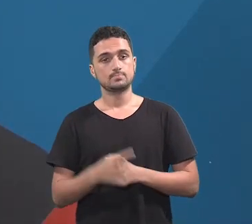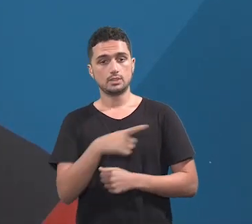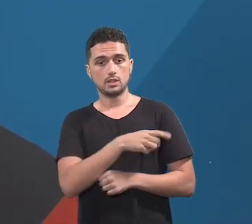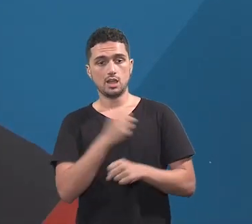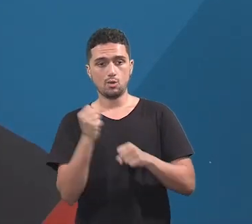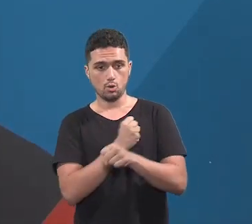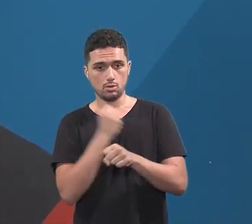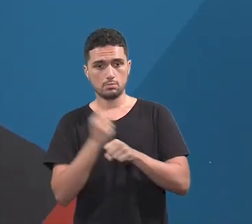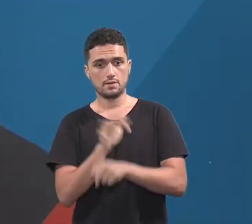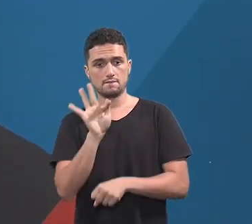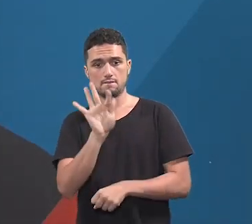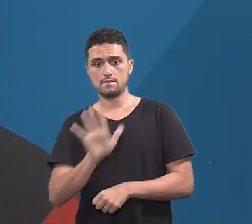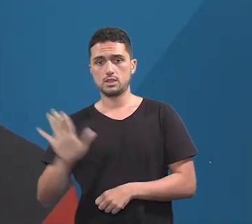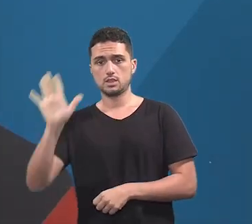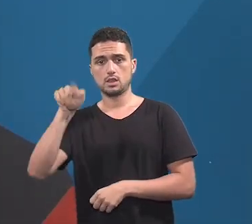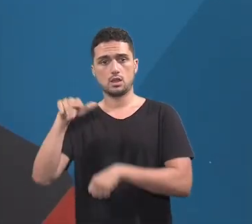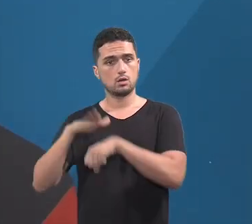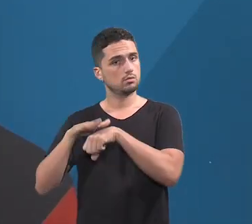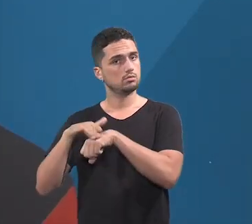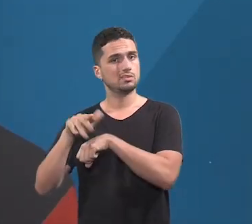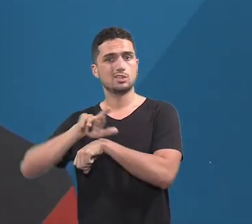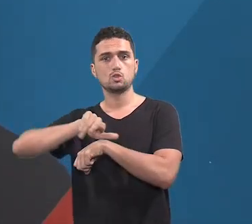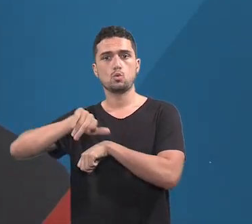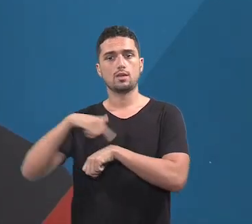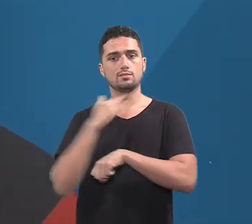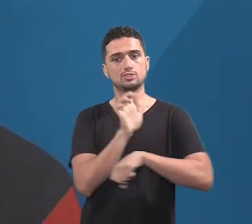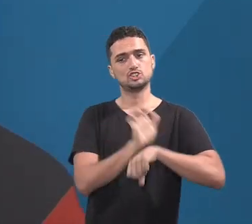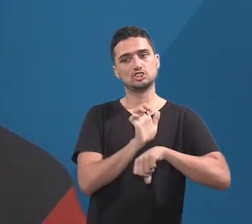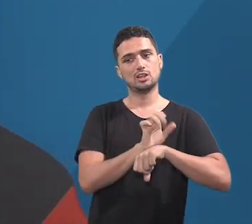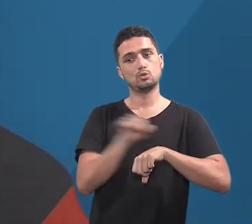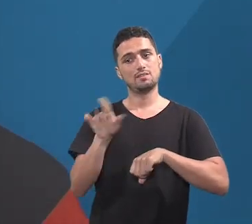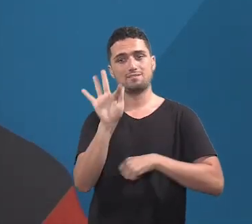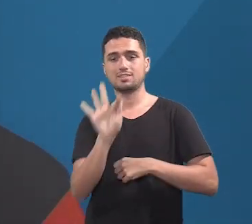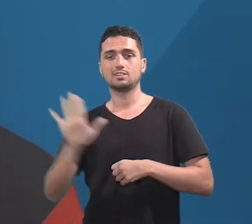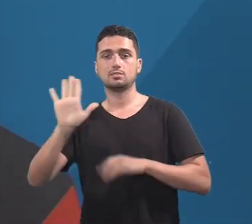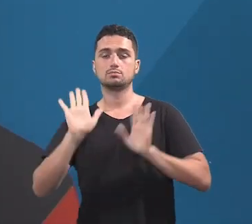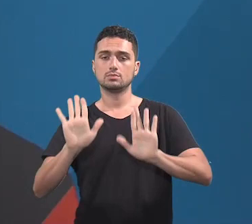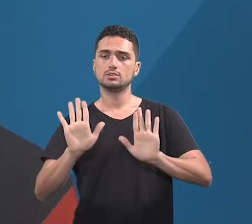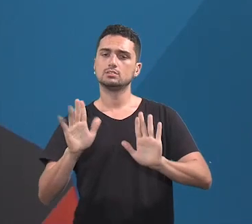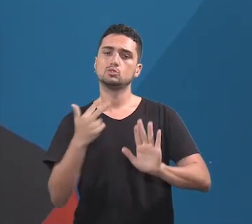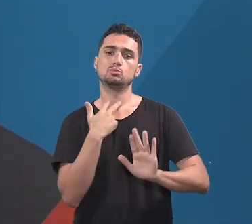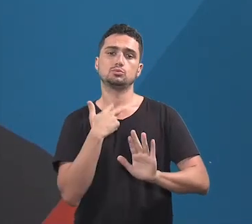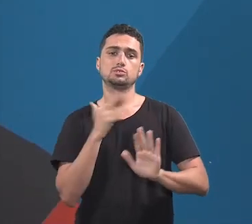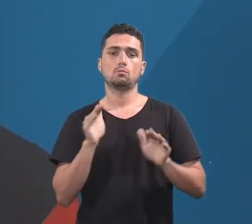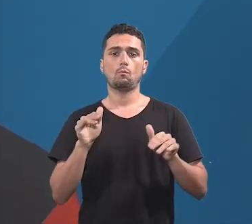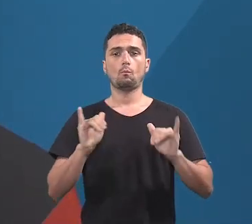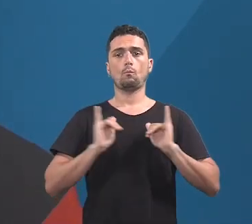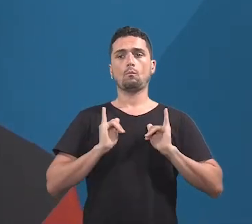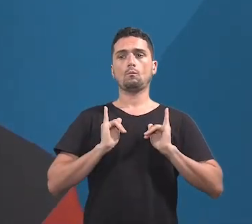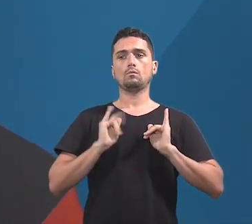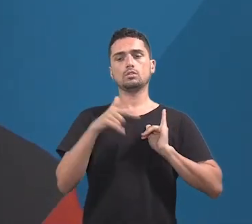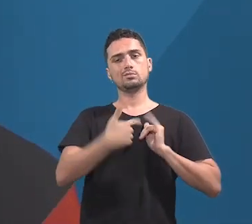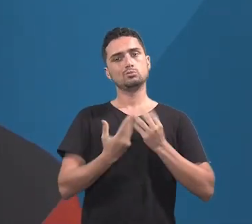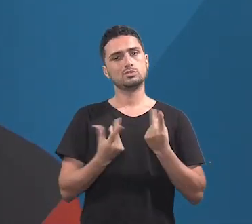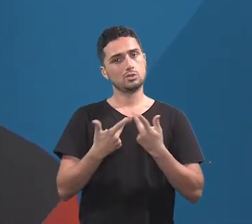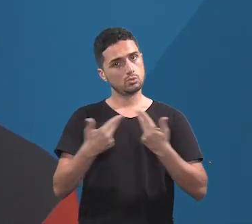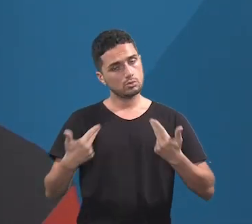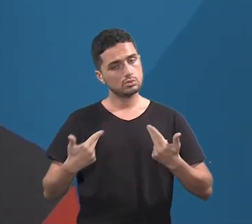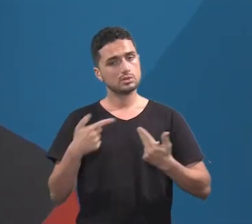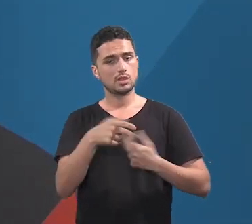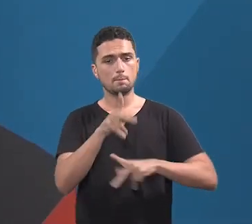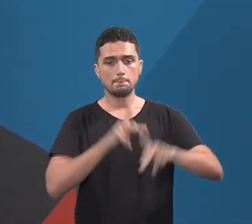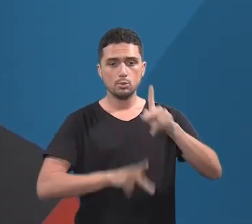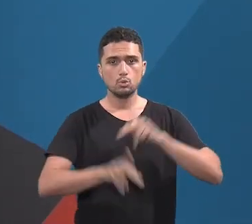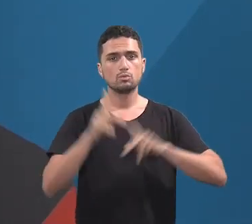obra federal, foge um pouco até da nossa esfera, mas a gente não podia ficar parado diante de tanta